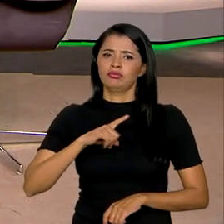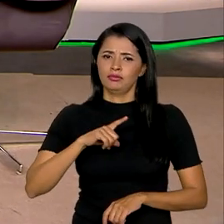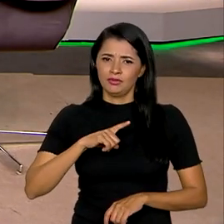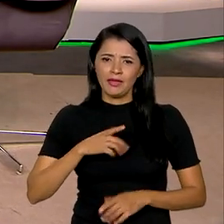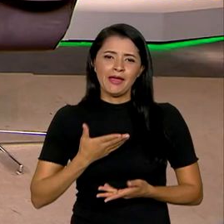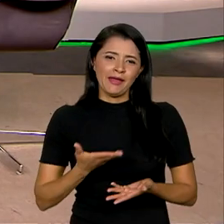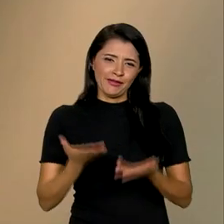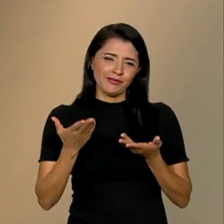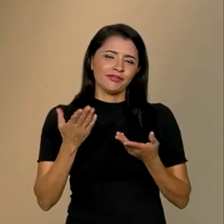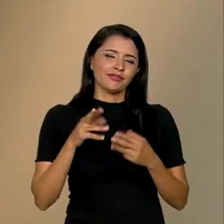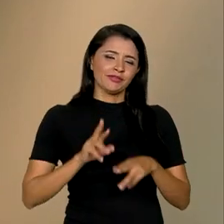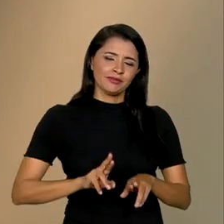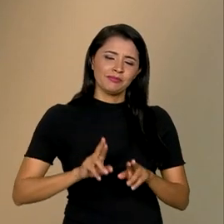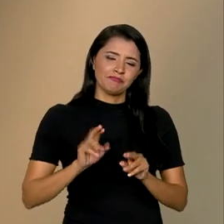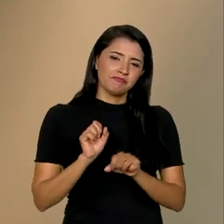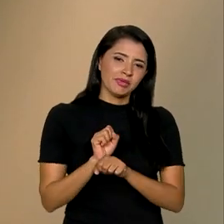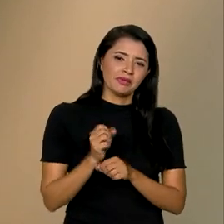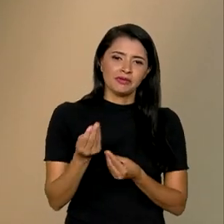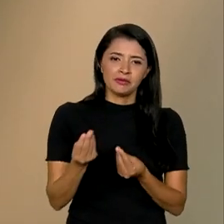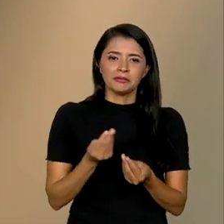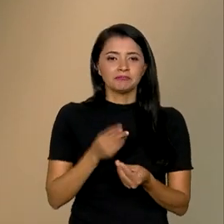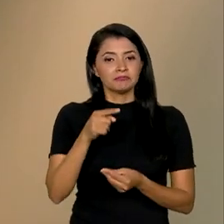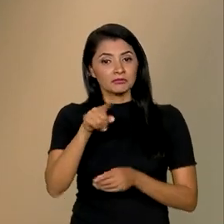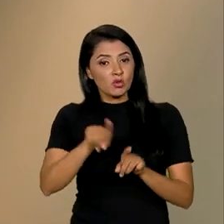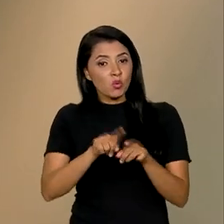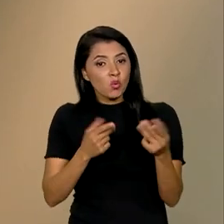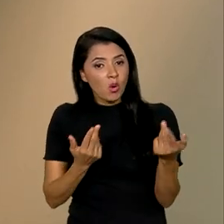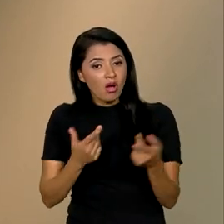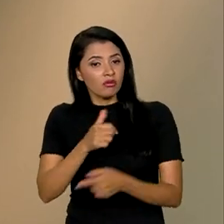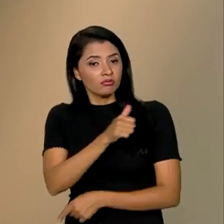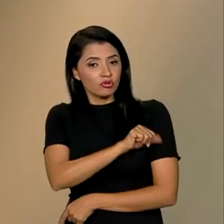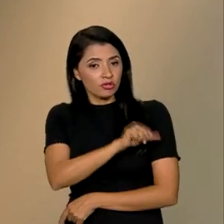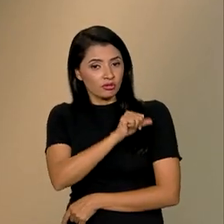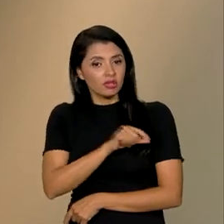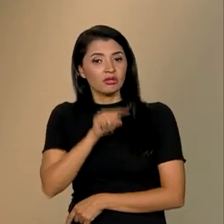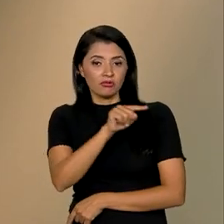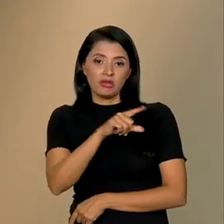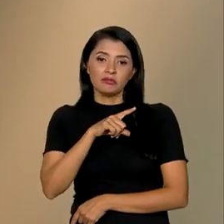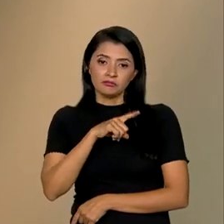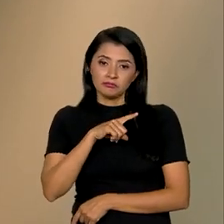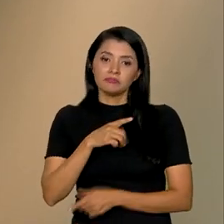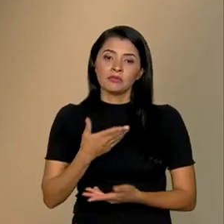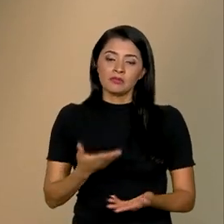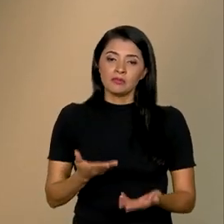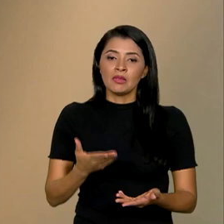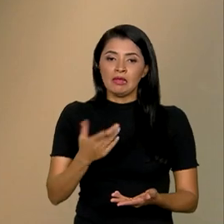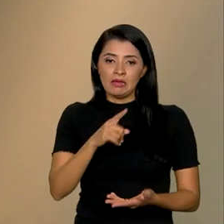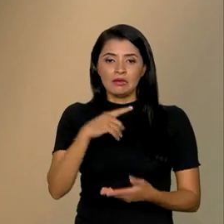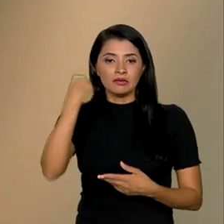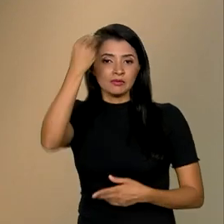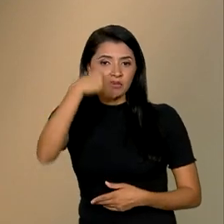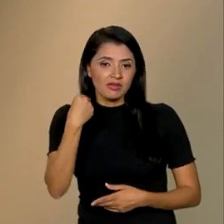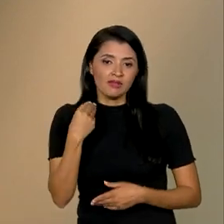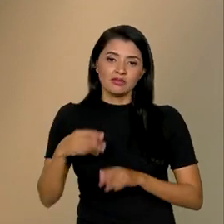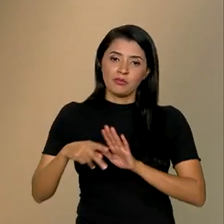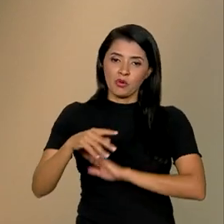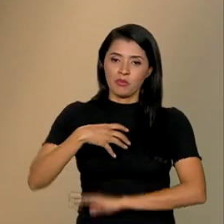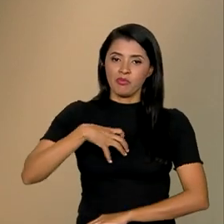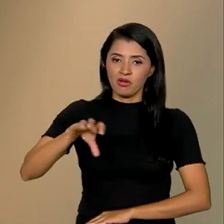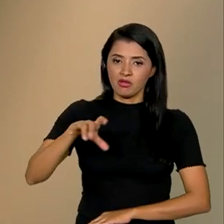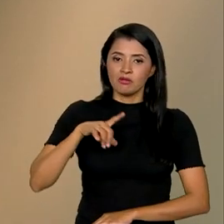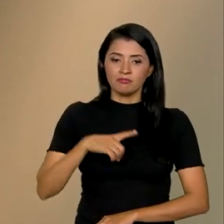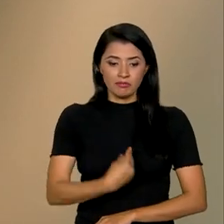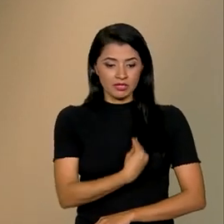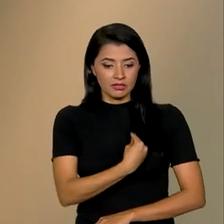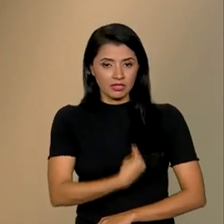trazer para o Rio de Janeiro, levar, na verdade, para o Rio de Janeiro, né? Essa experiência da Bahia, de ter a